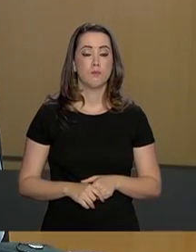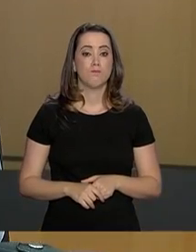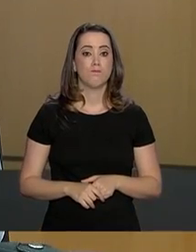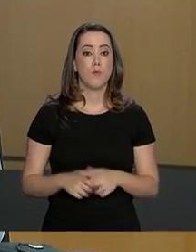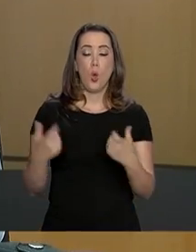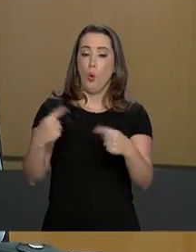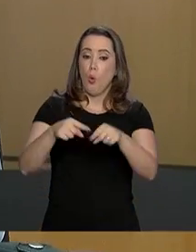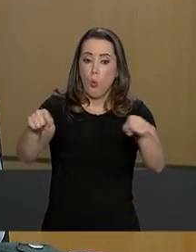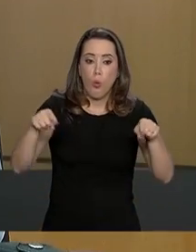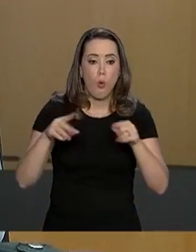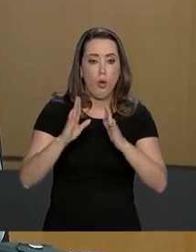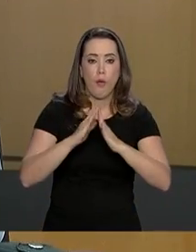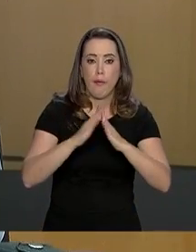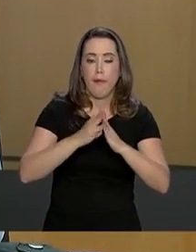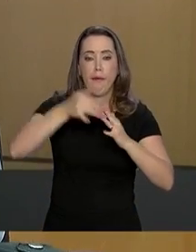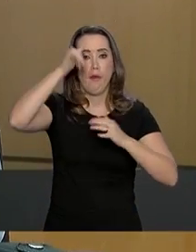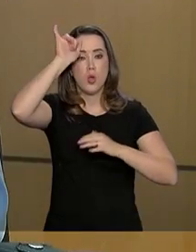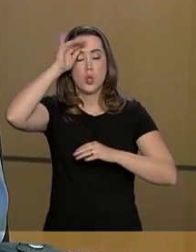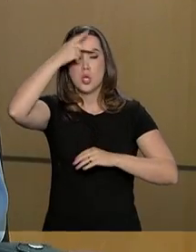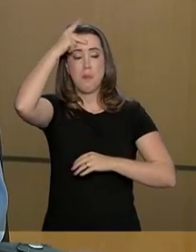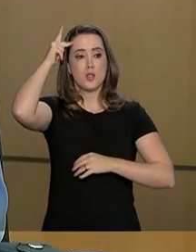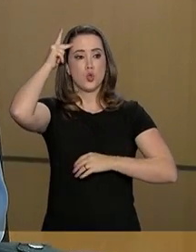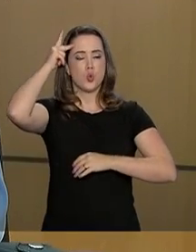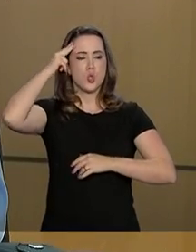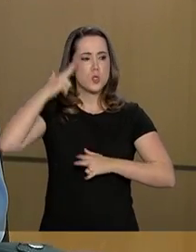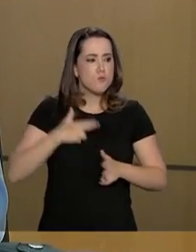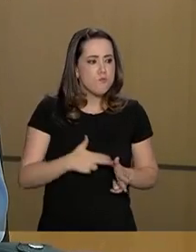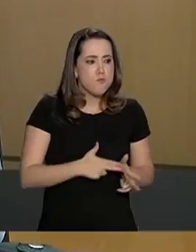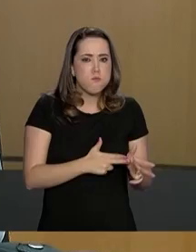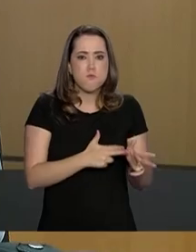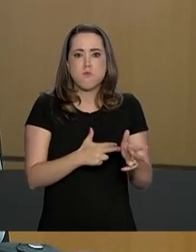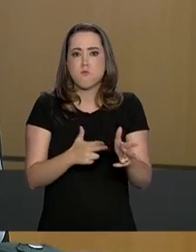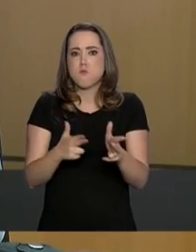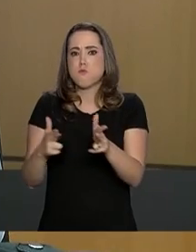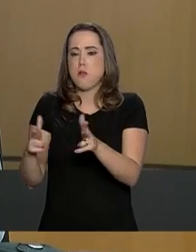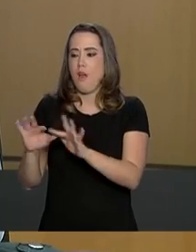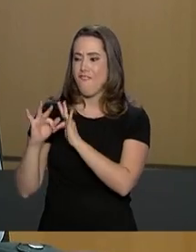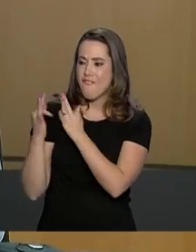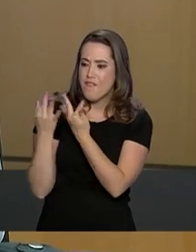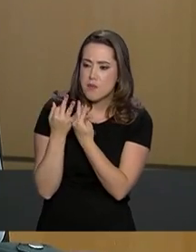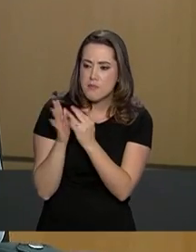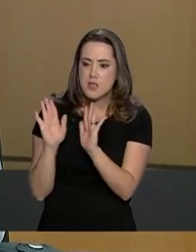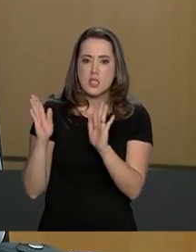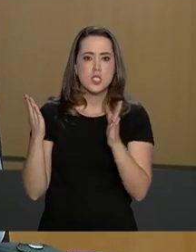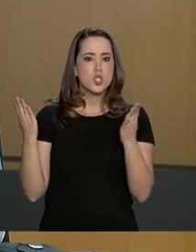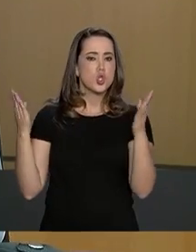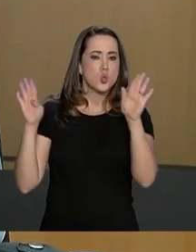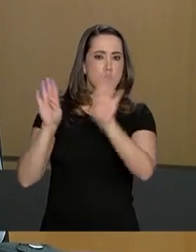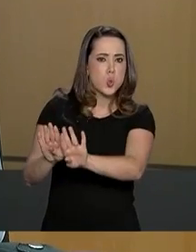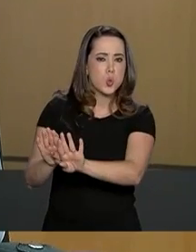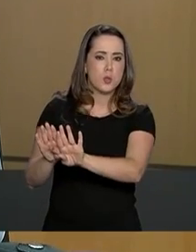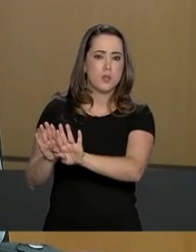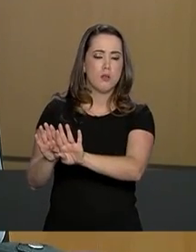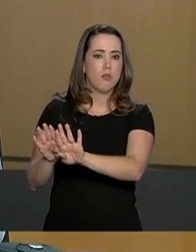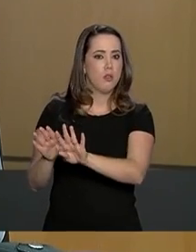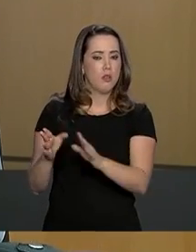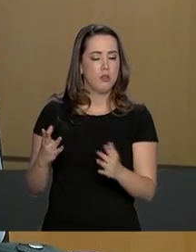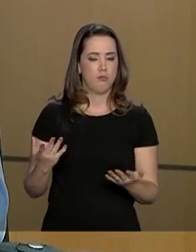propriedade está invadida, com homens armados lá dentro, famílias, funcionários e famílias foram